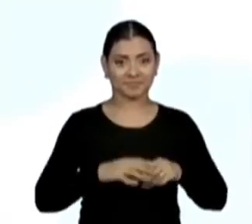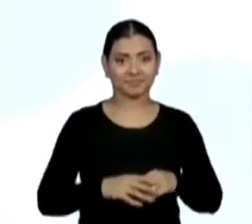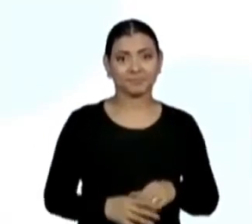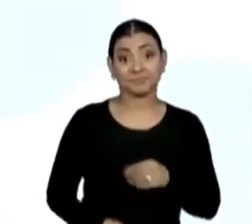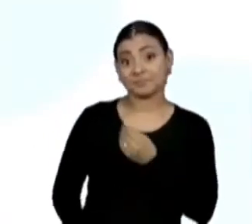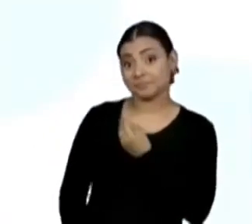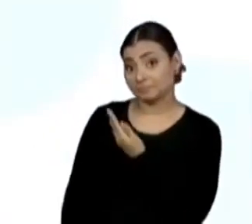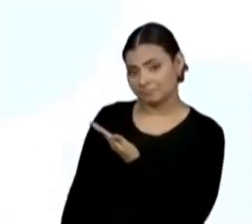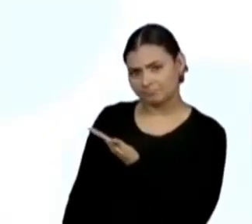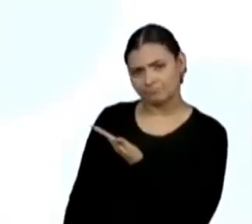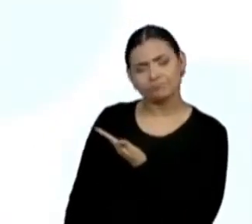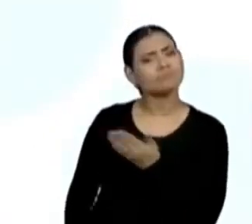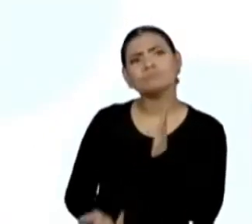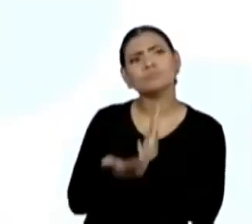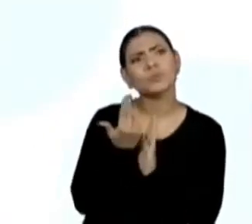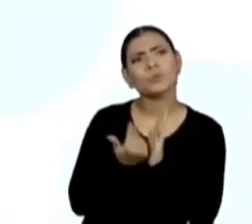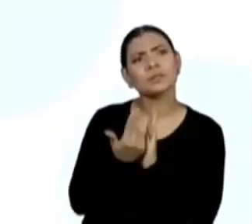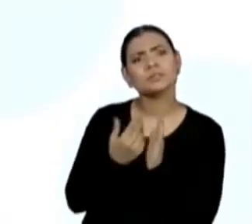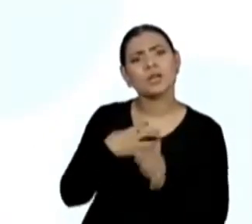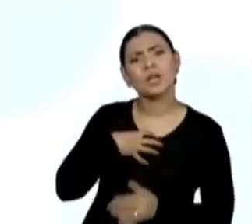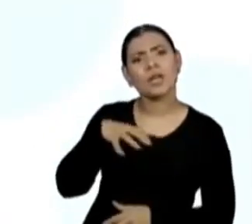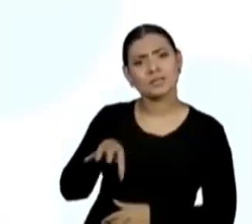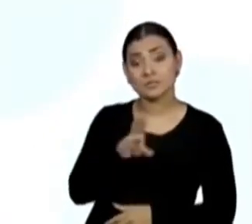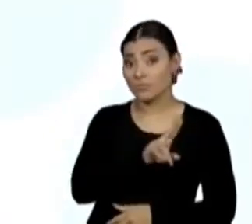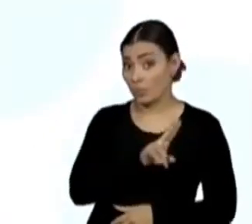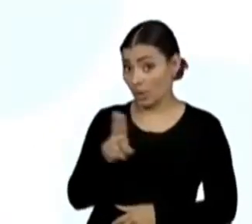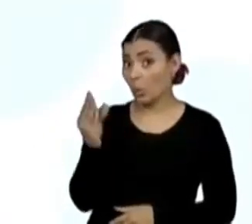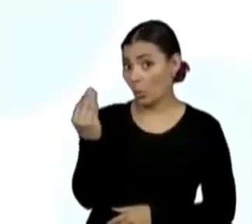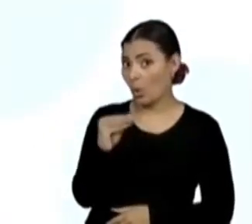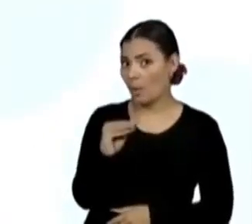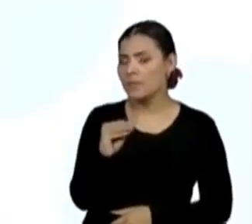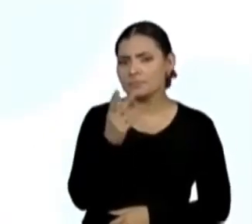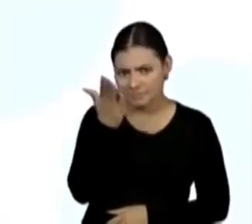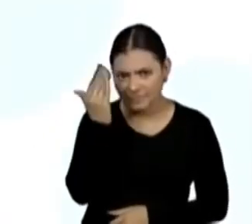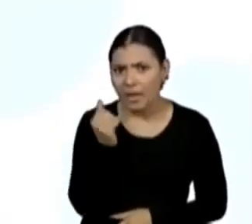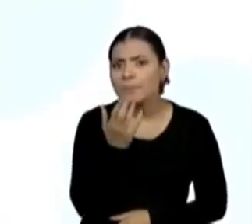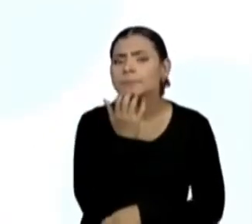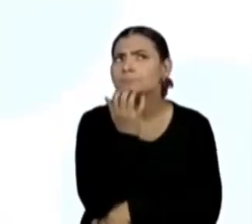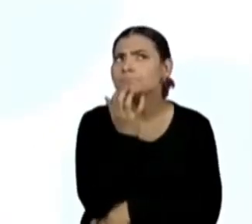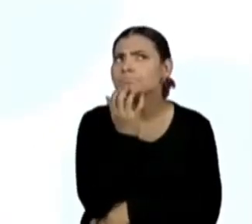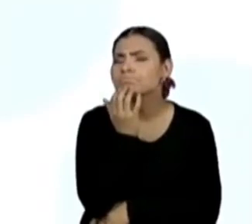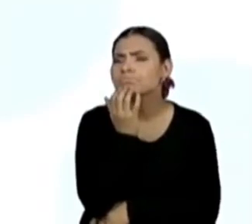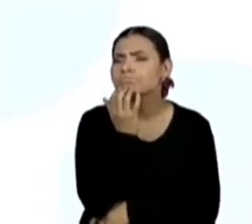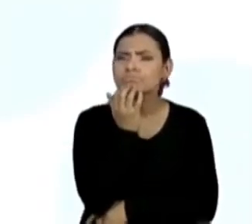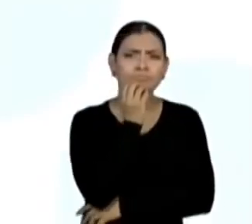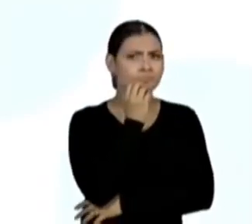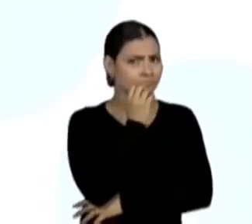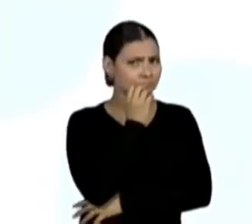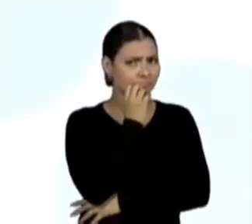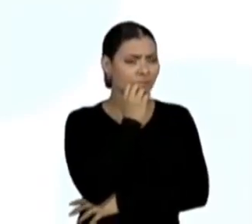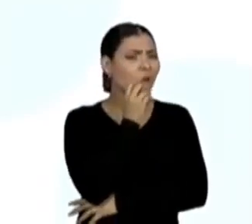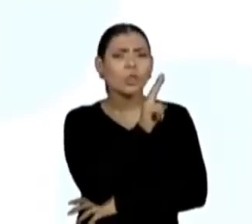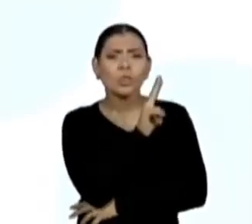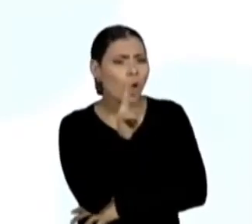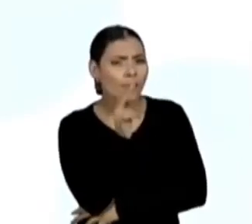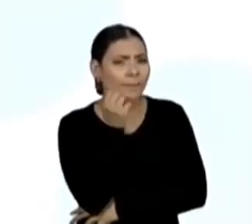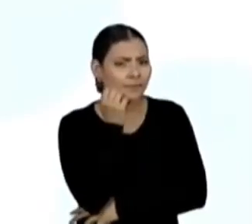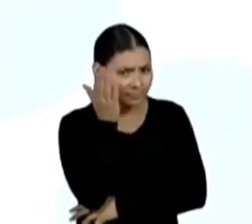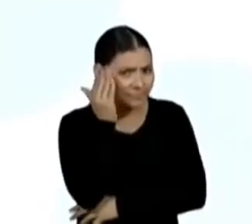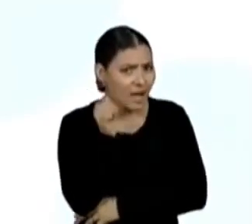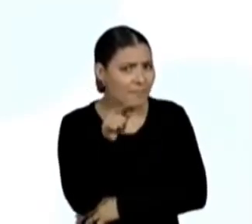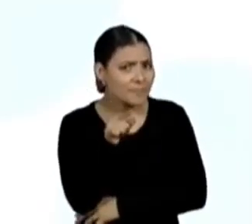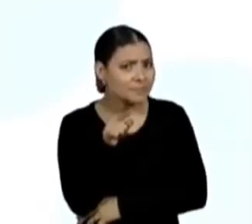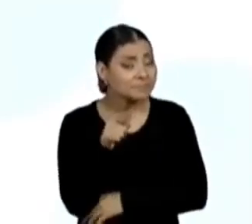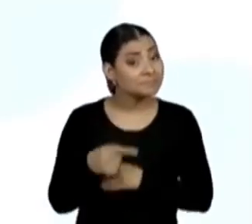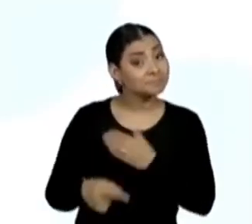qual figura é essa? Eu vou colocar ali o nome, qual figura geométrica espacial é essa? Como